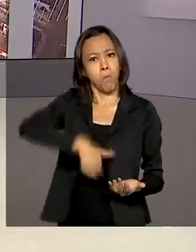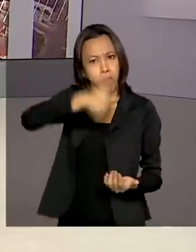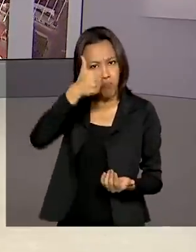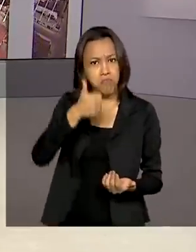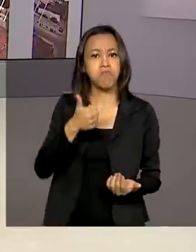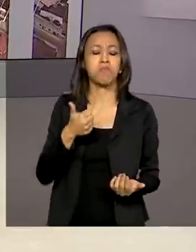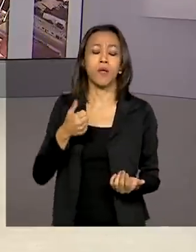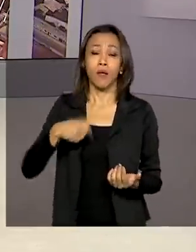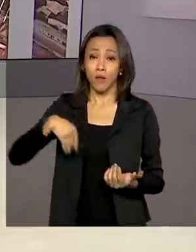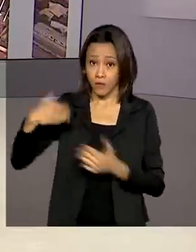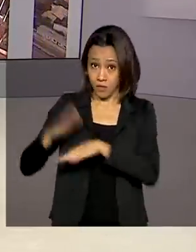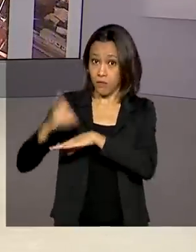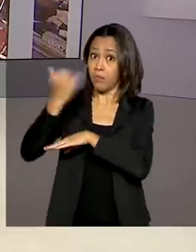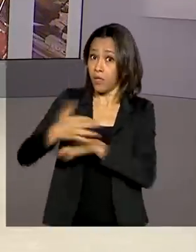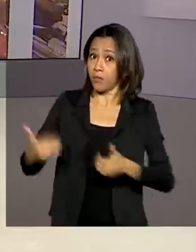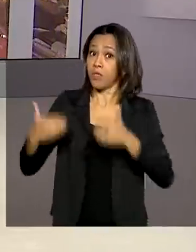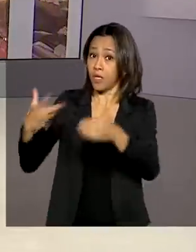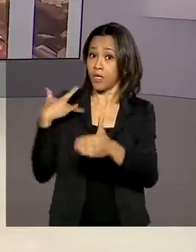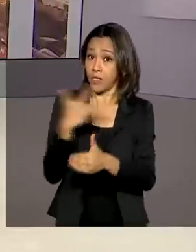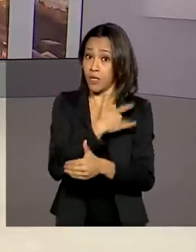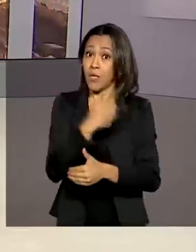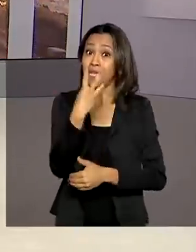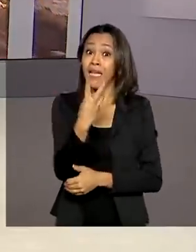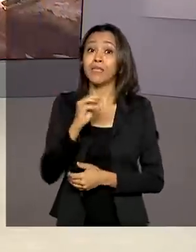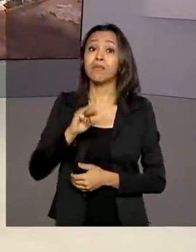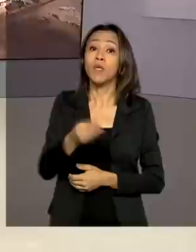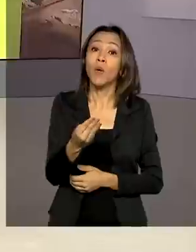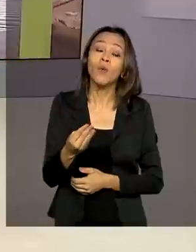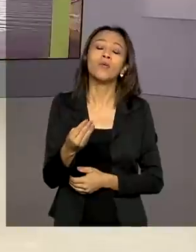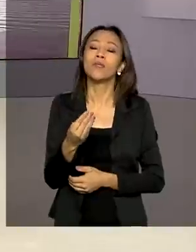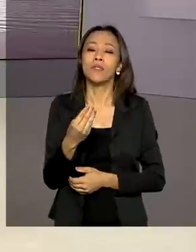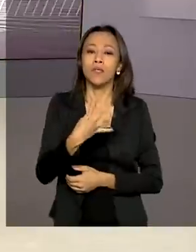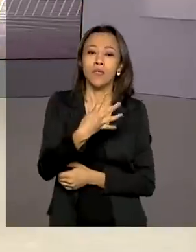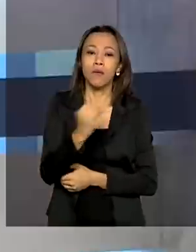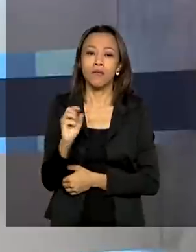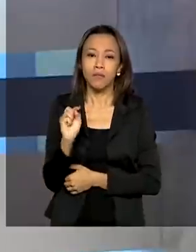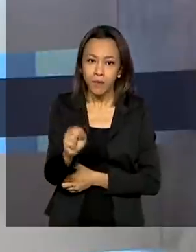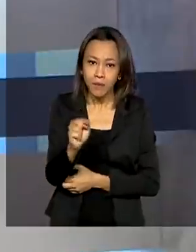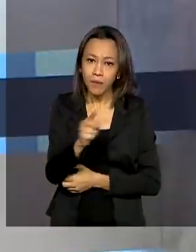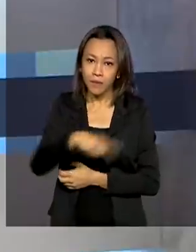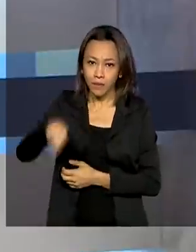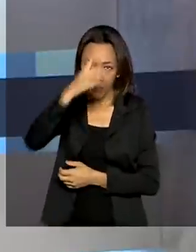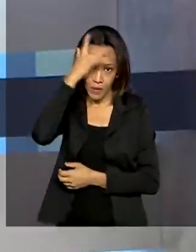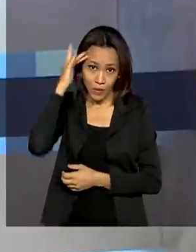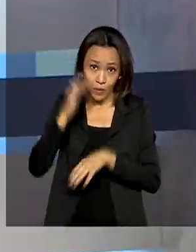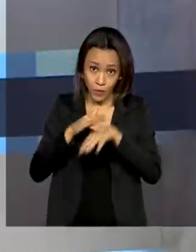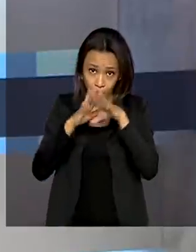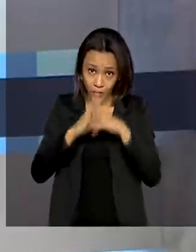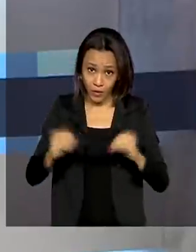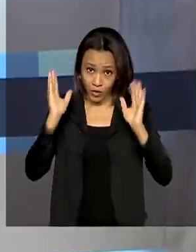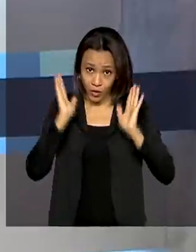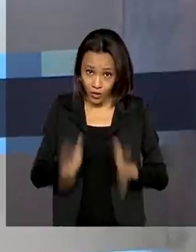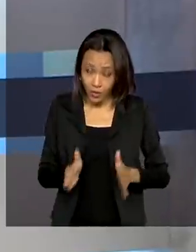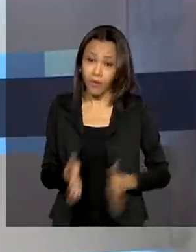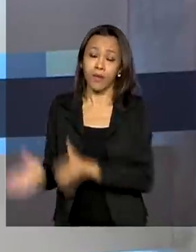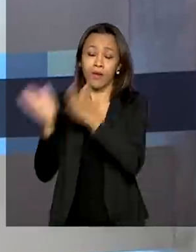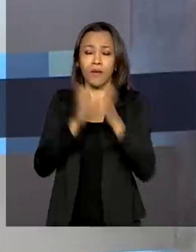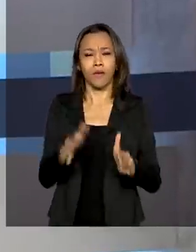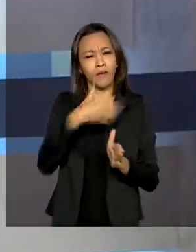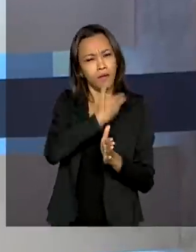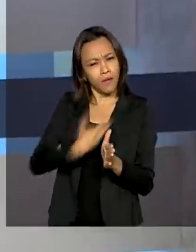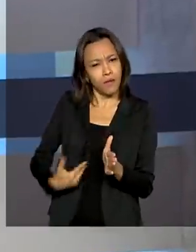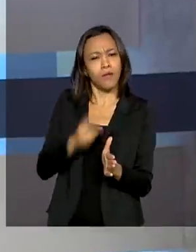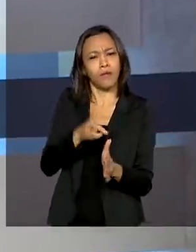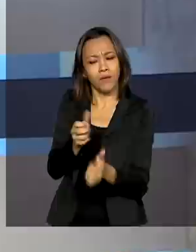São mais de 3 milhões e 400 mil pessoas curadas da doença. E o governo continua acompanhando os